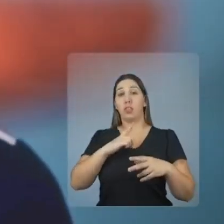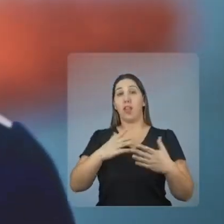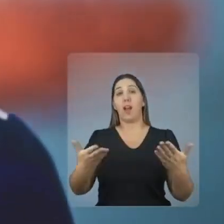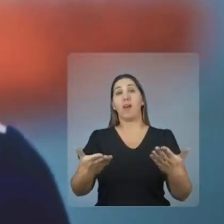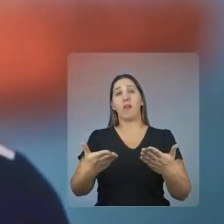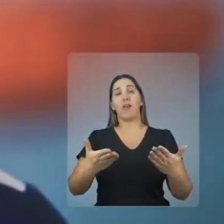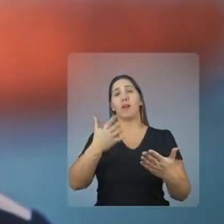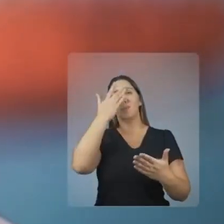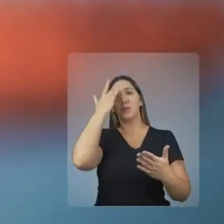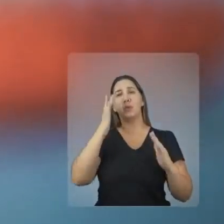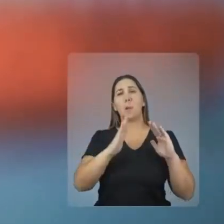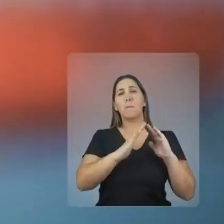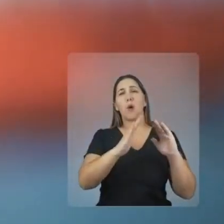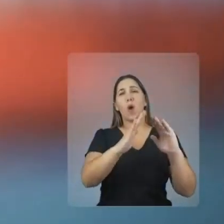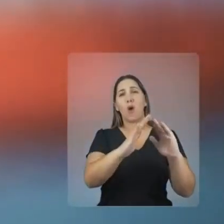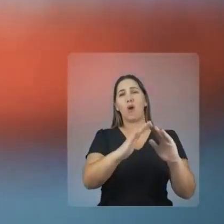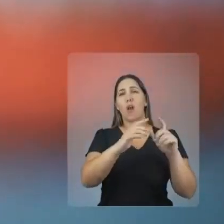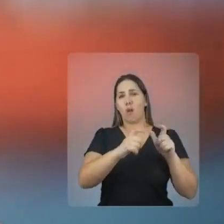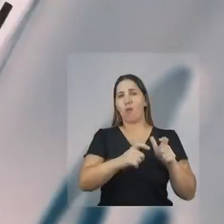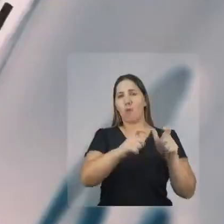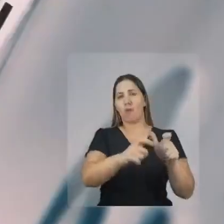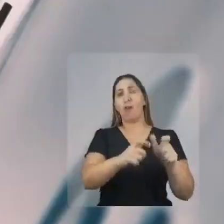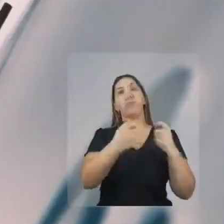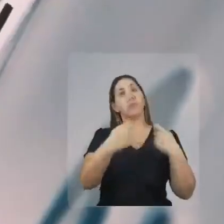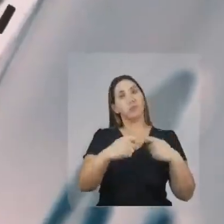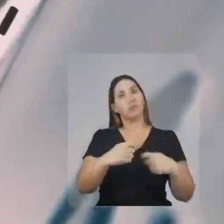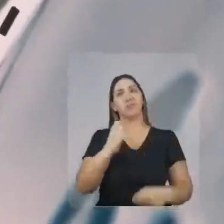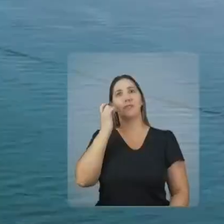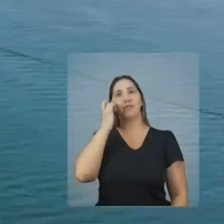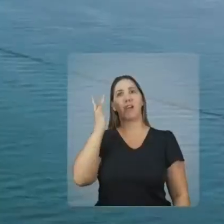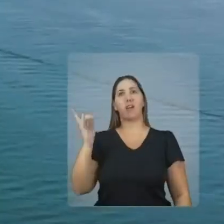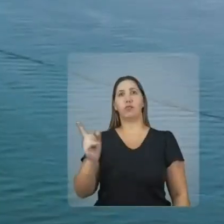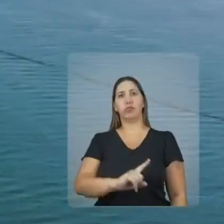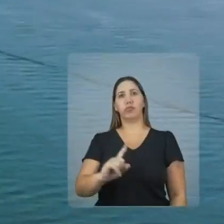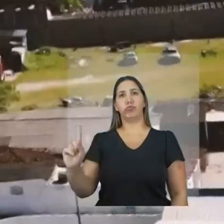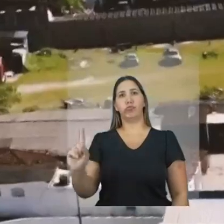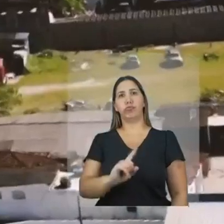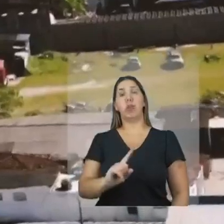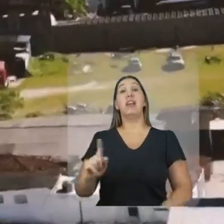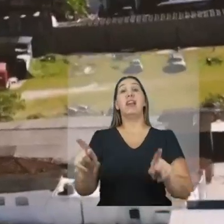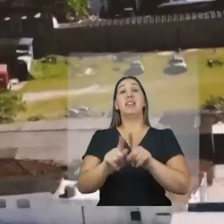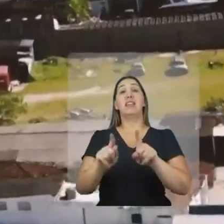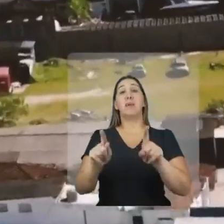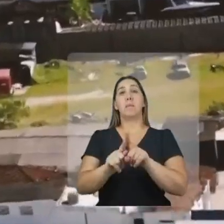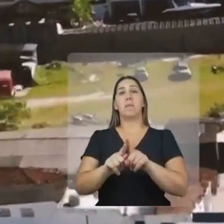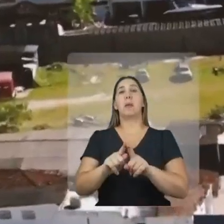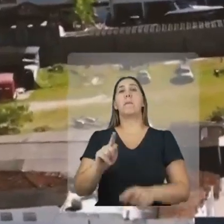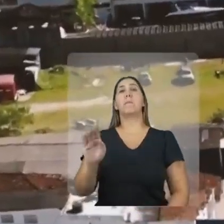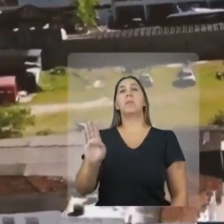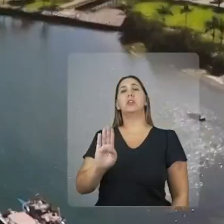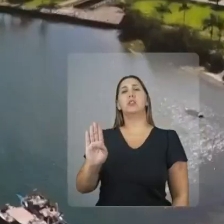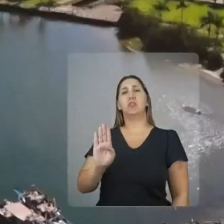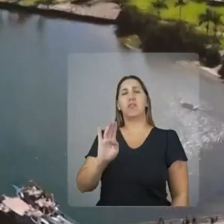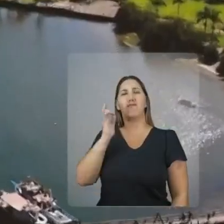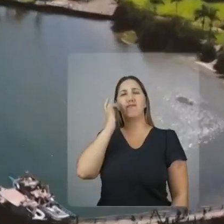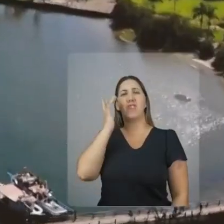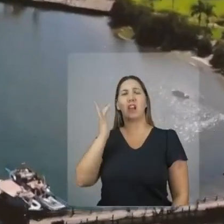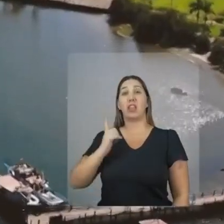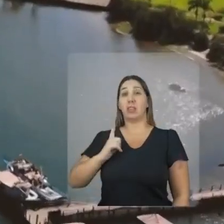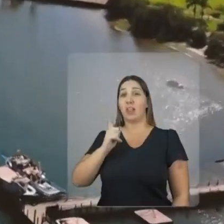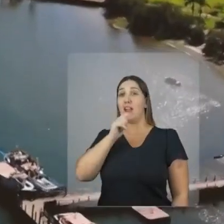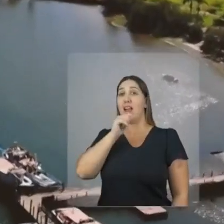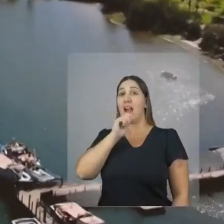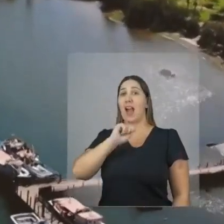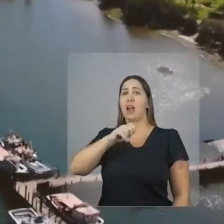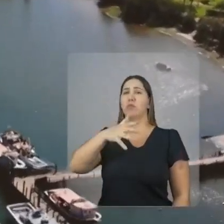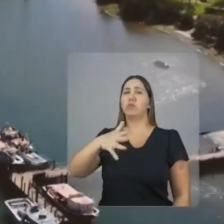necessidade dos moradores destas localidades. Vamos contar com o trajeto já no canal de Bertioga, que conta com águas